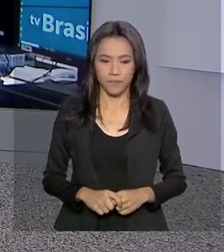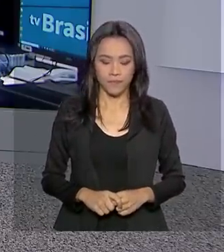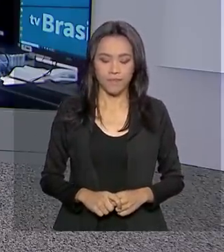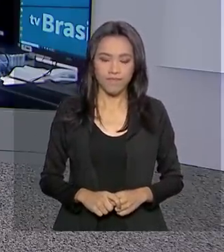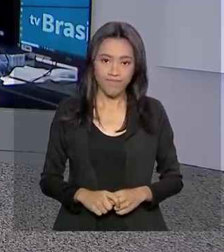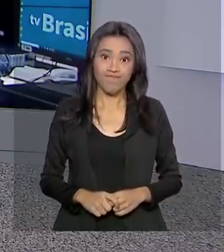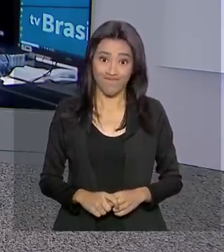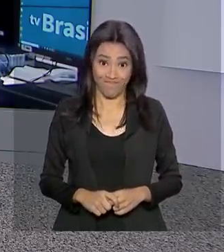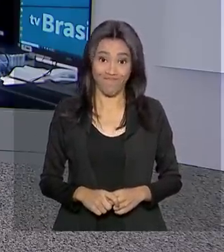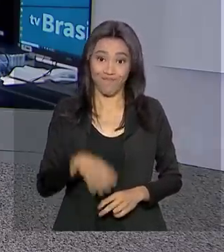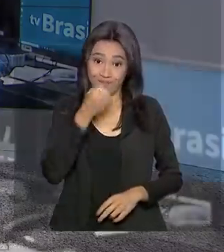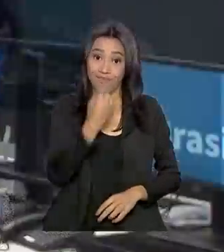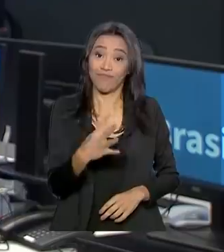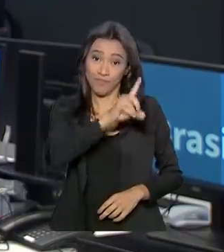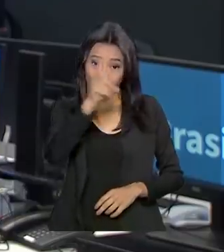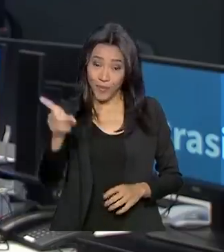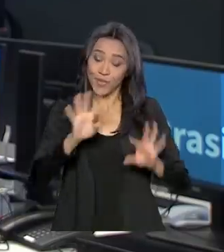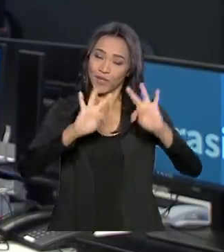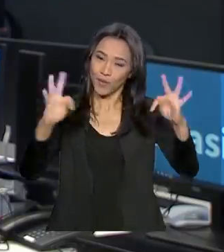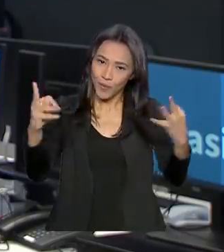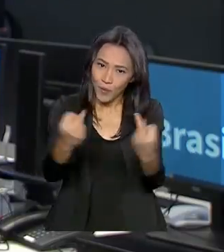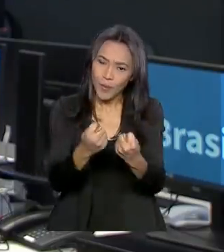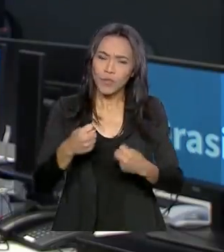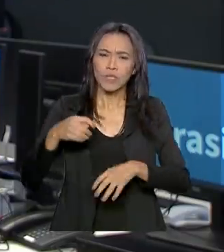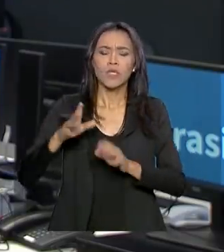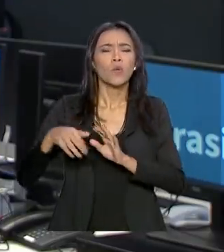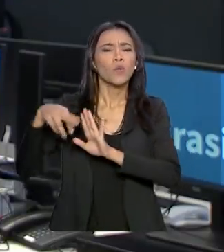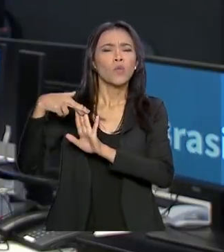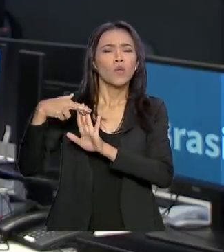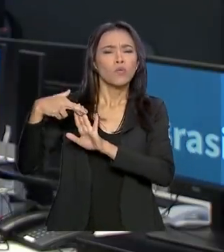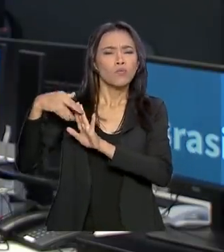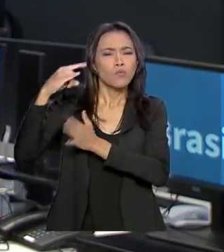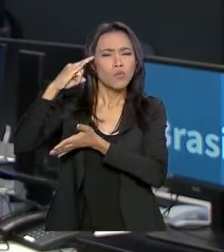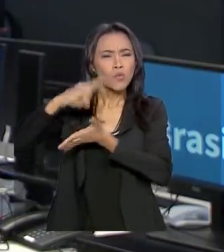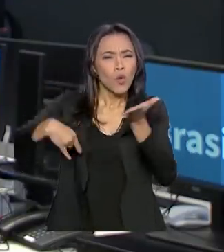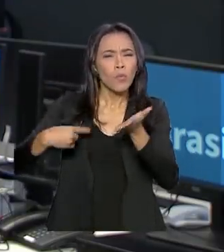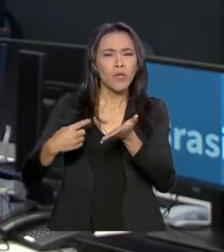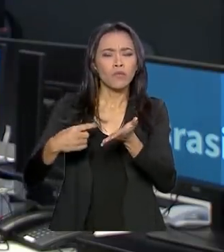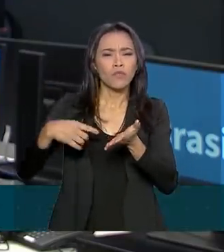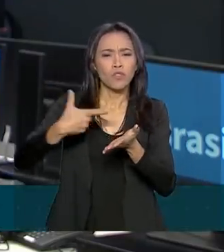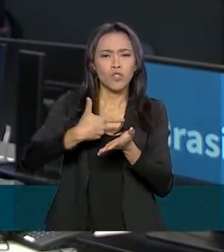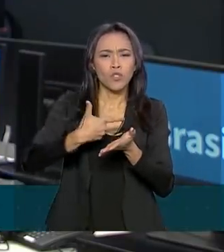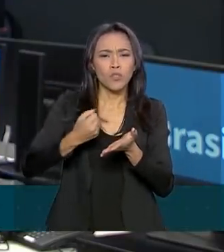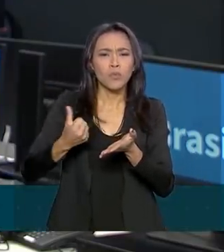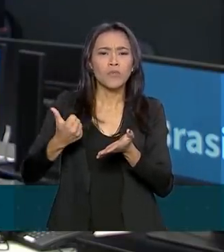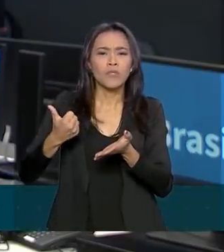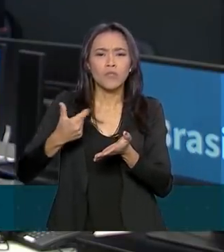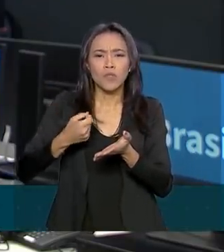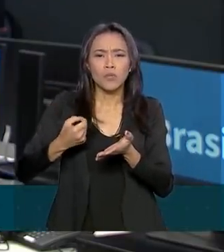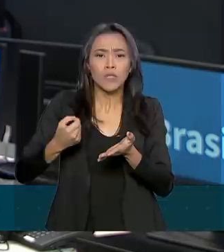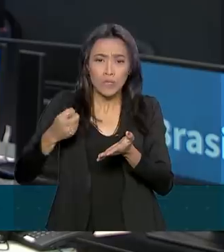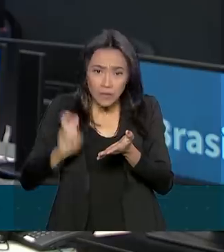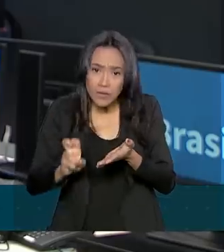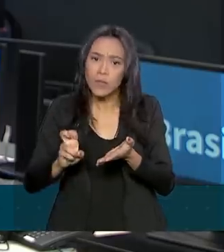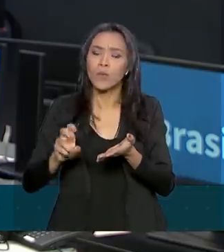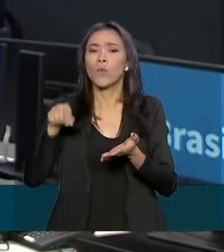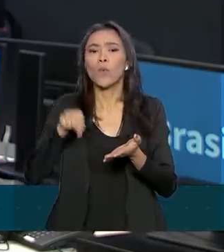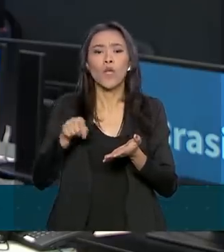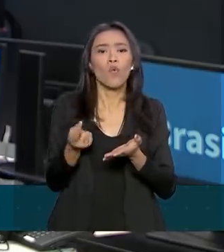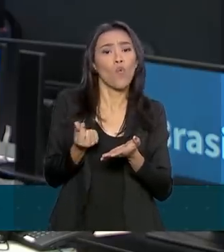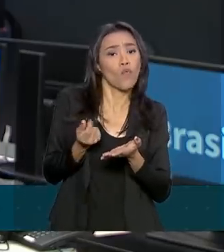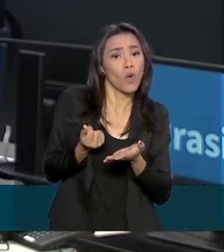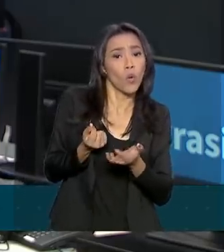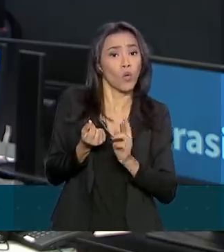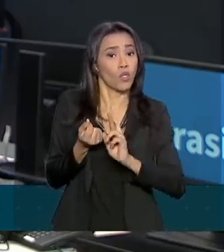Bom dia, Renata. Bom dia a todos. Uma resolução de 2005, Renata, permite a prática de preços diferenciados do gás